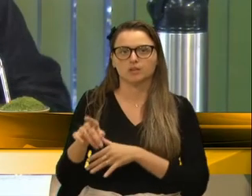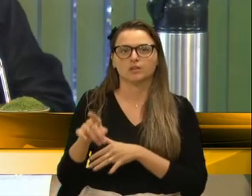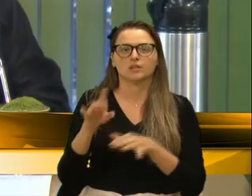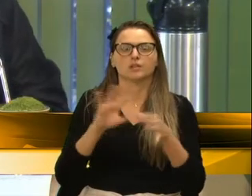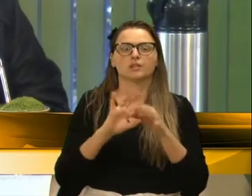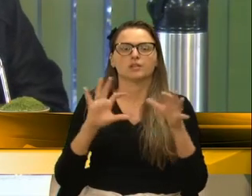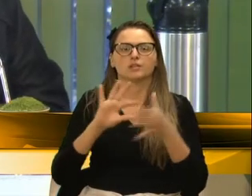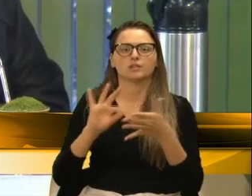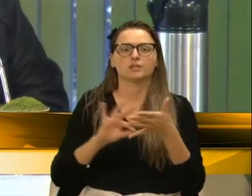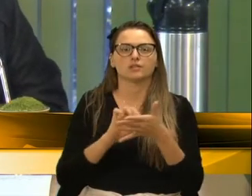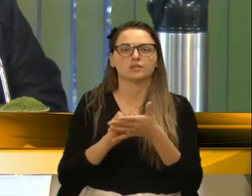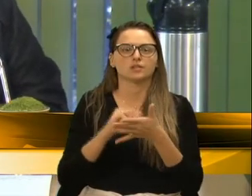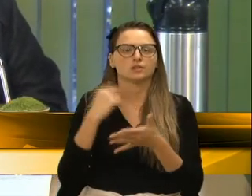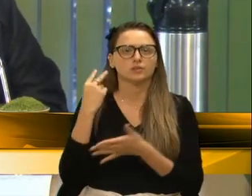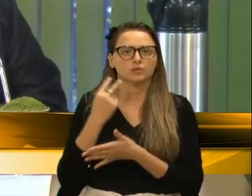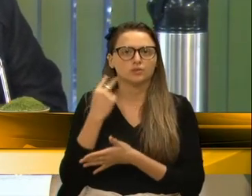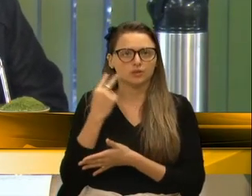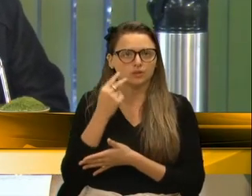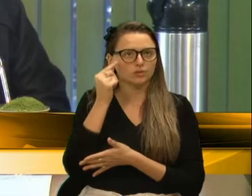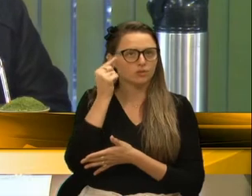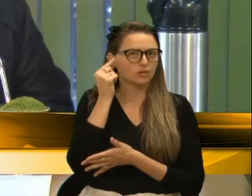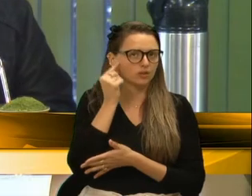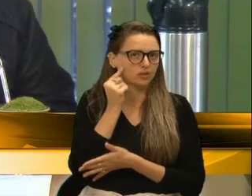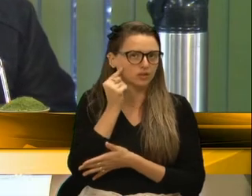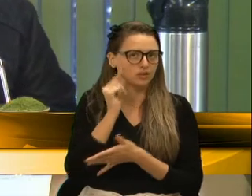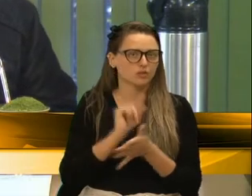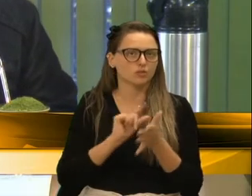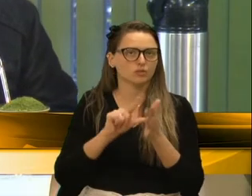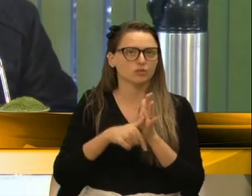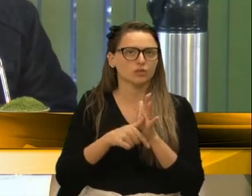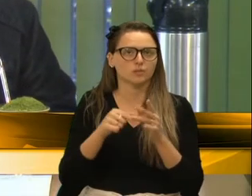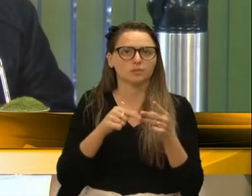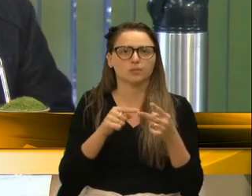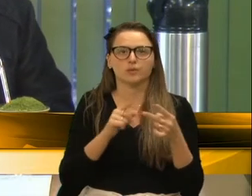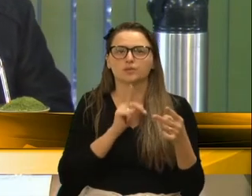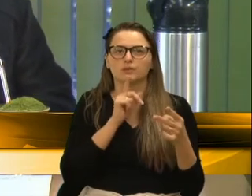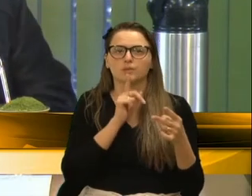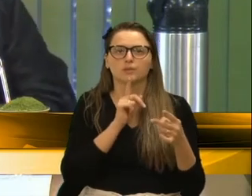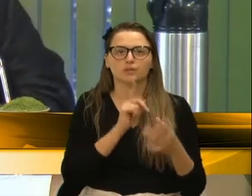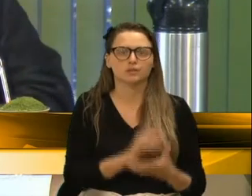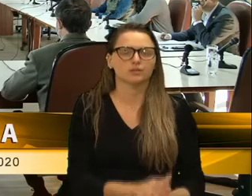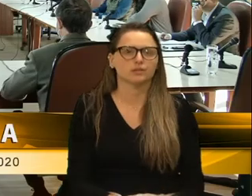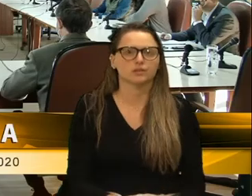Primeiro inscrito, vereador Arlindo Bandeira, após Alberto Menegos.